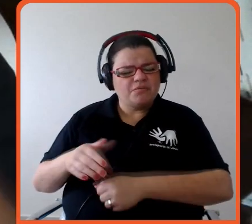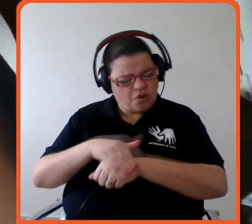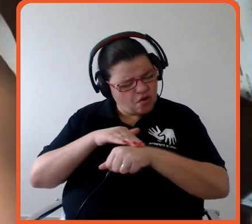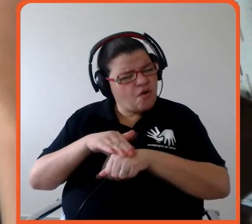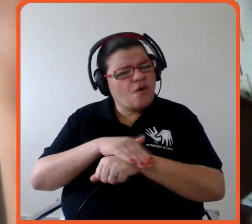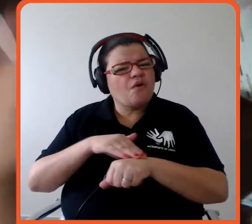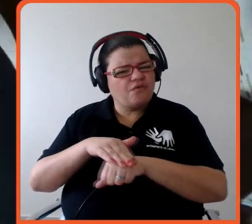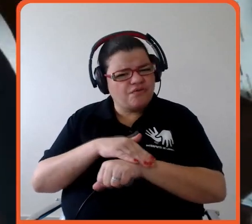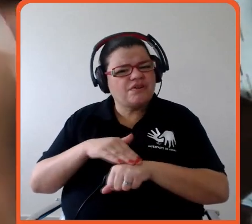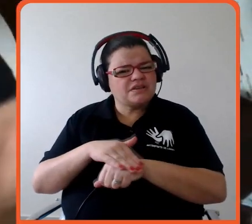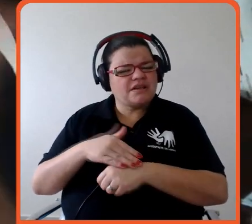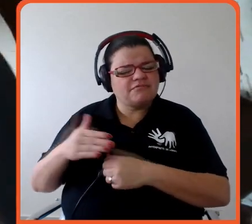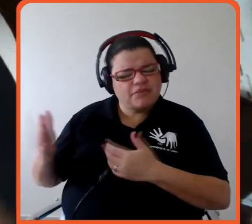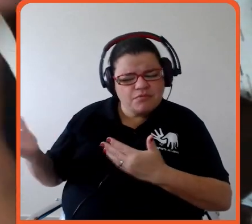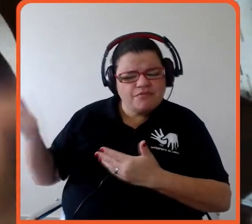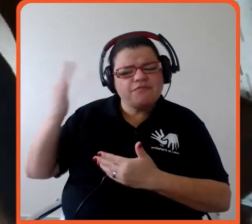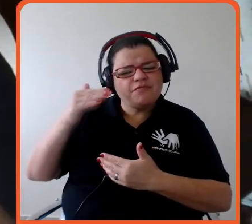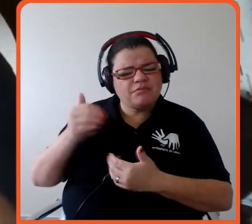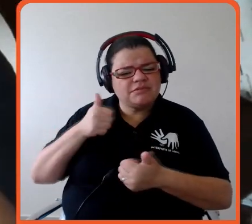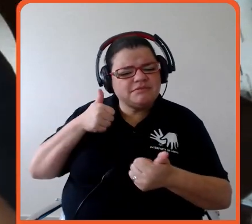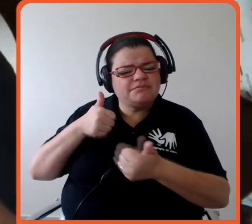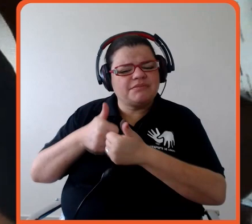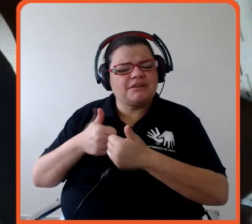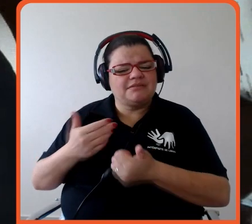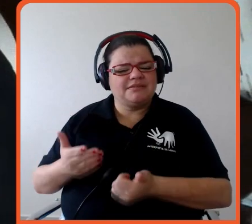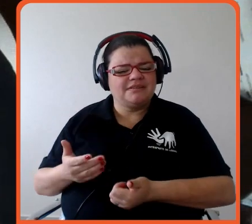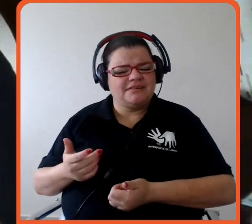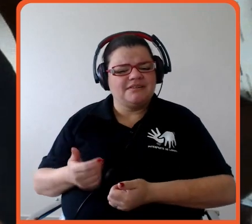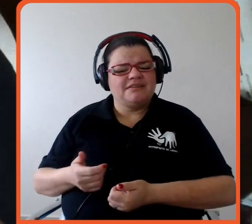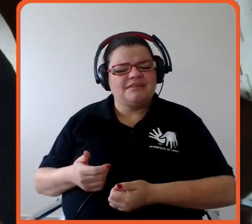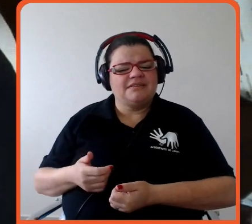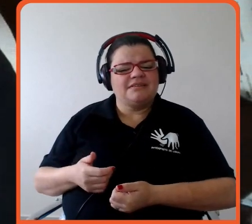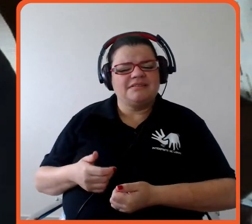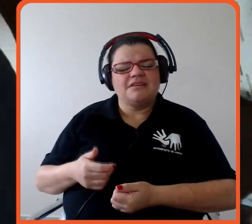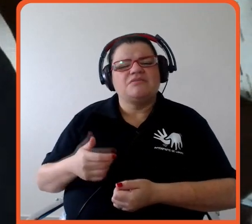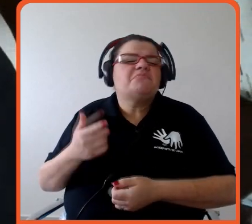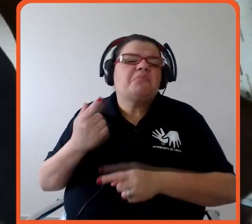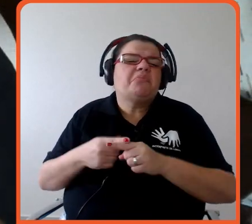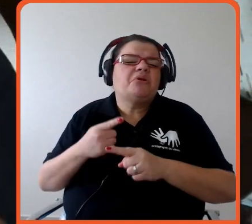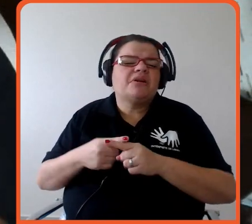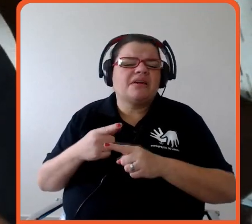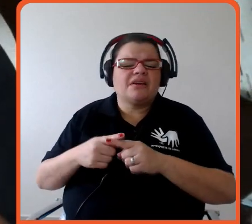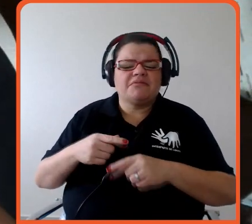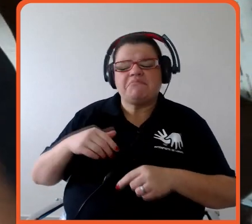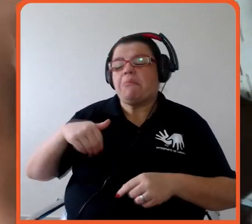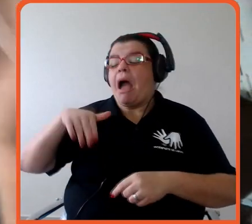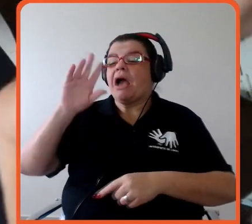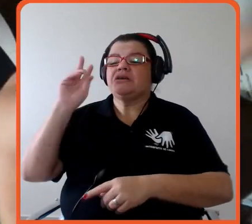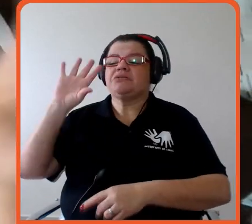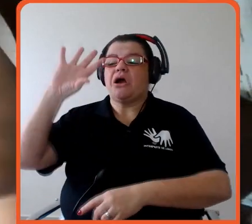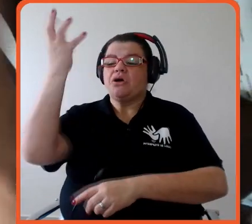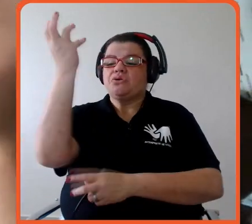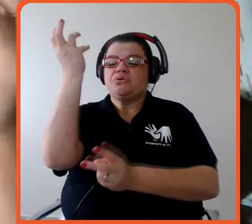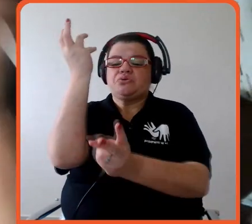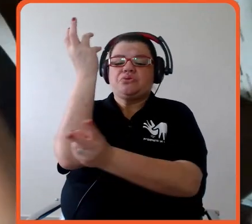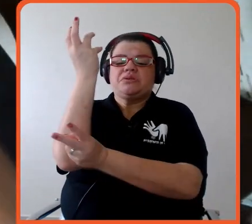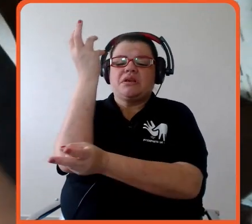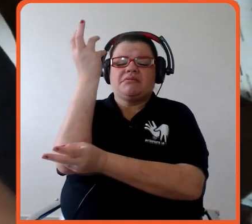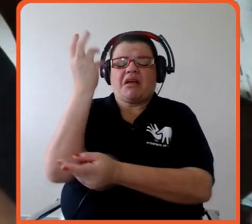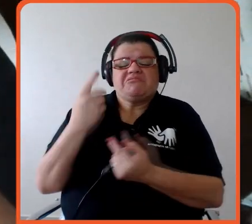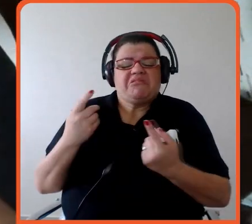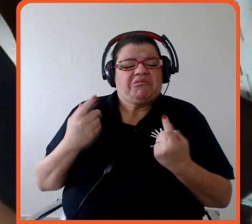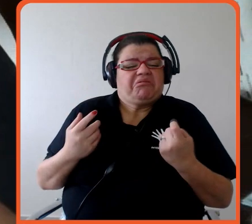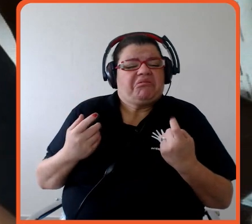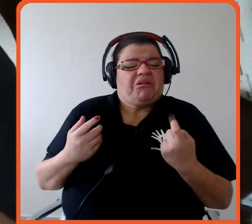perto quer dizer não dá nada se a gente for mais ou continuar sendo mais sustentável do Brasil sozinho a gente faz